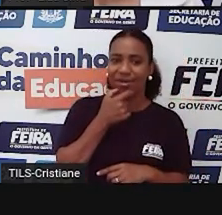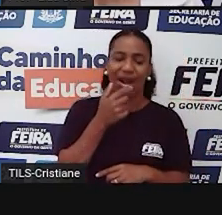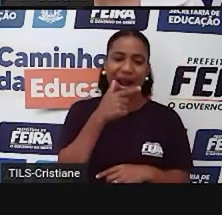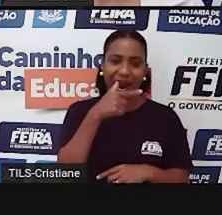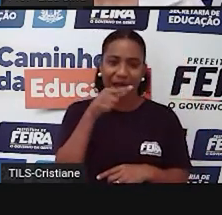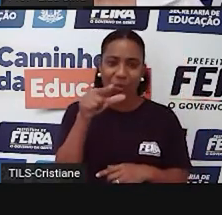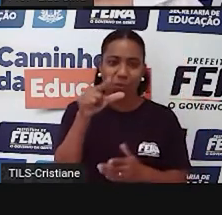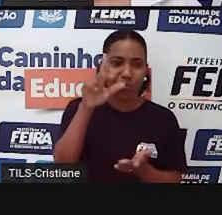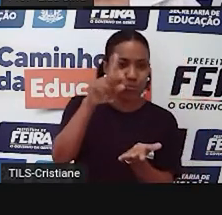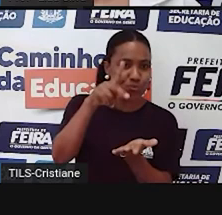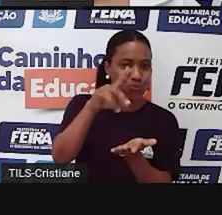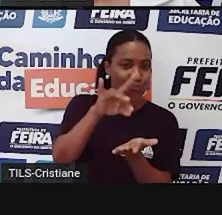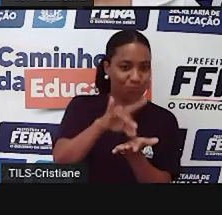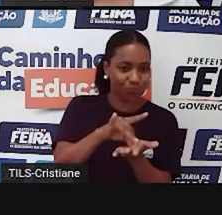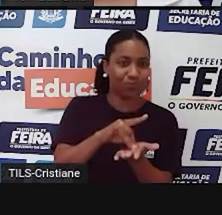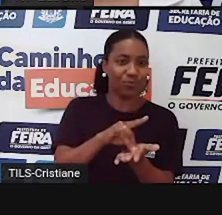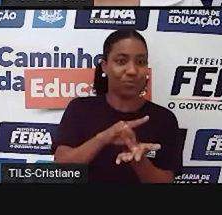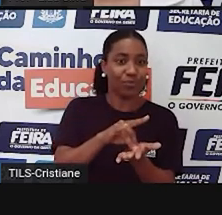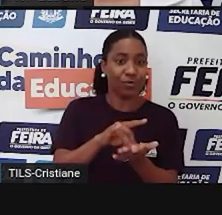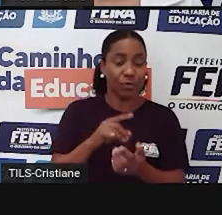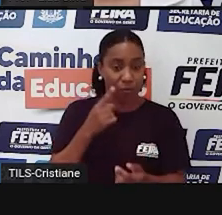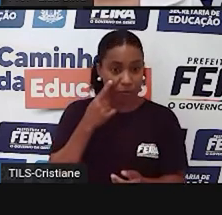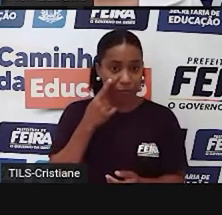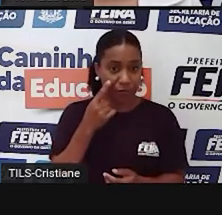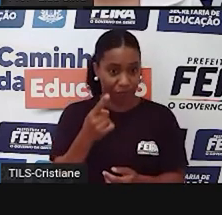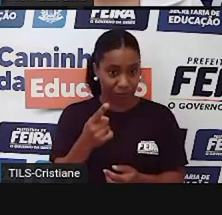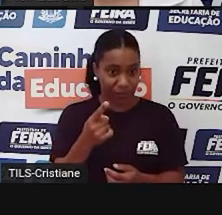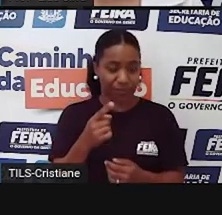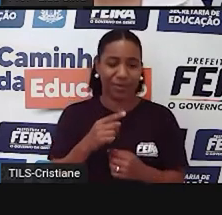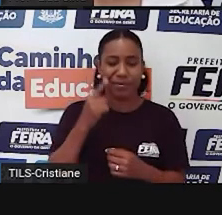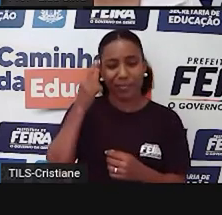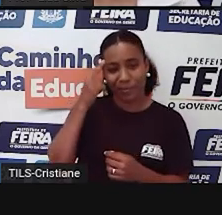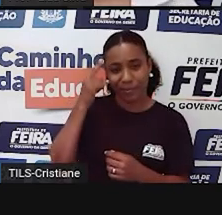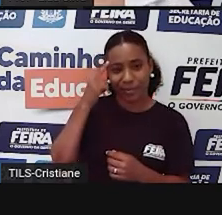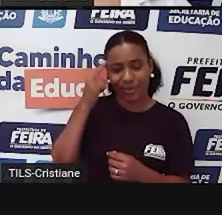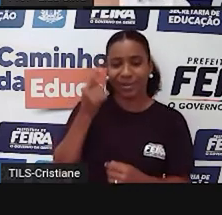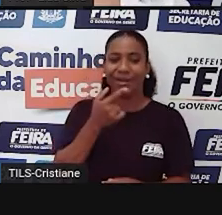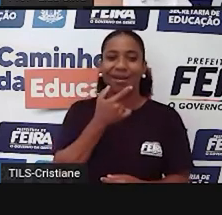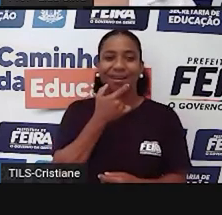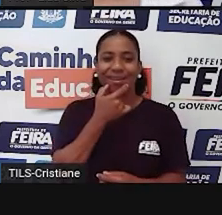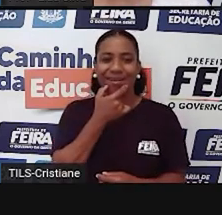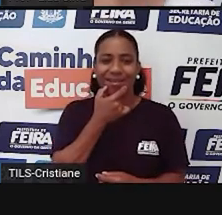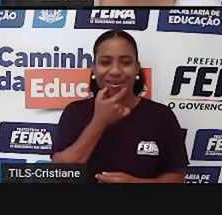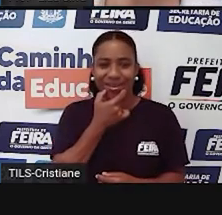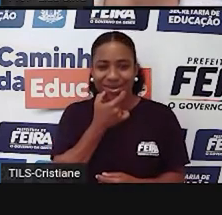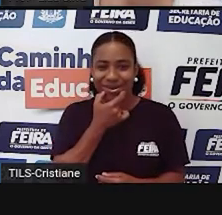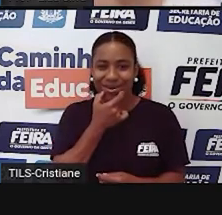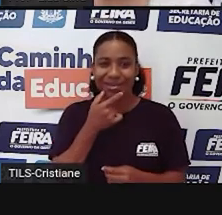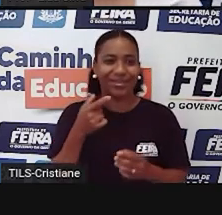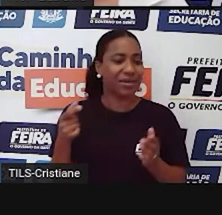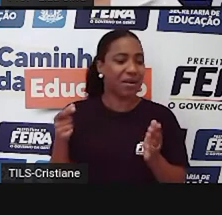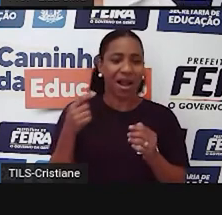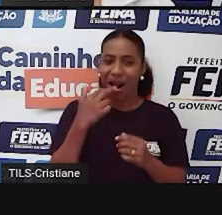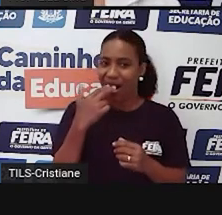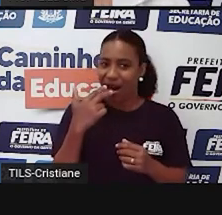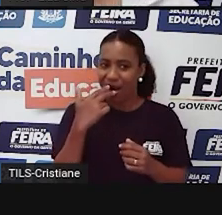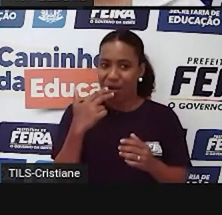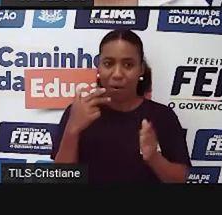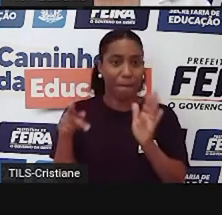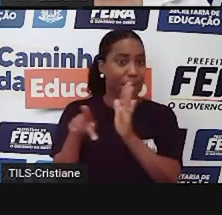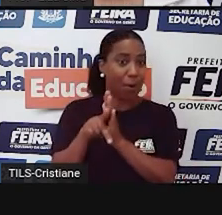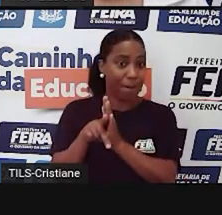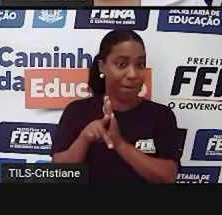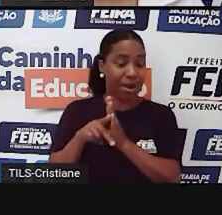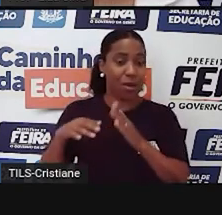Geralmente, o que é que acontece? Nós associamos sempre a língua inglesa aos Estados Unidos e ao Reino Unido, na